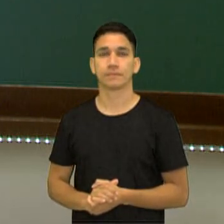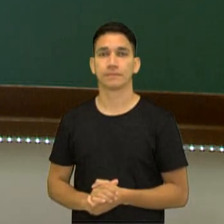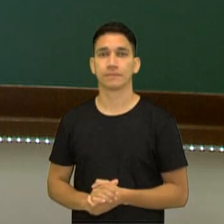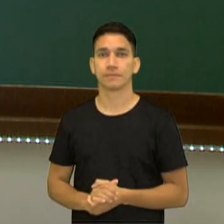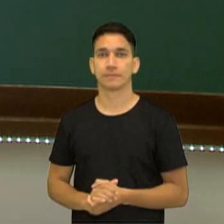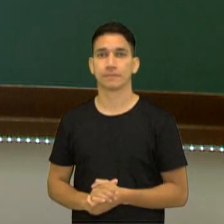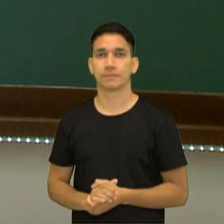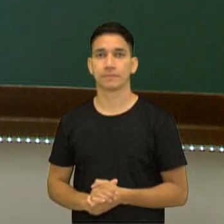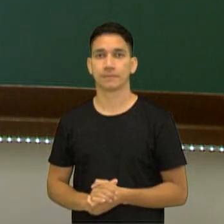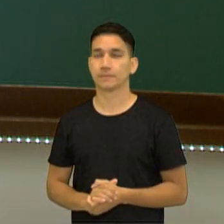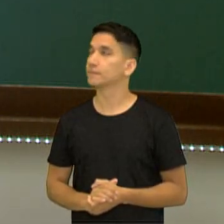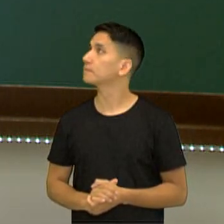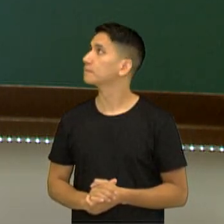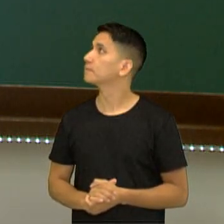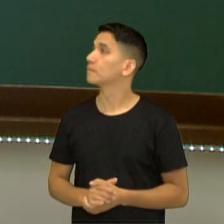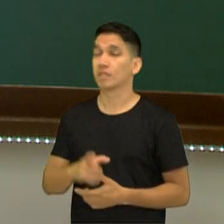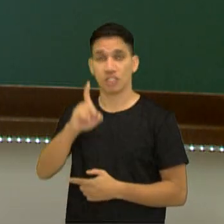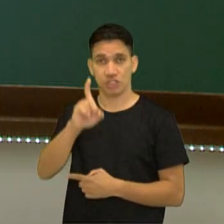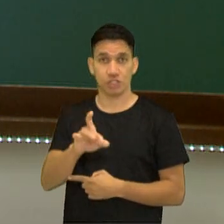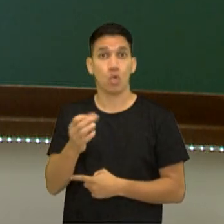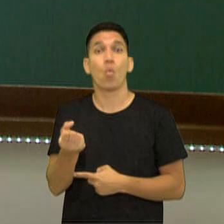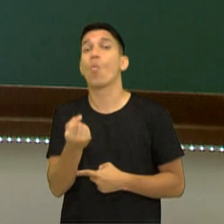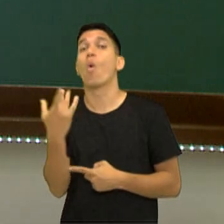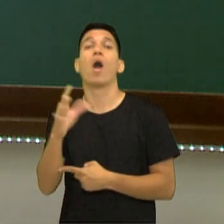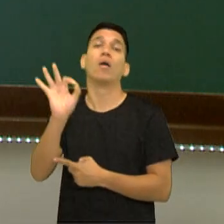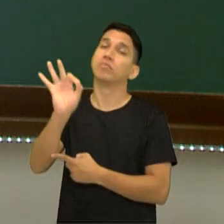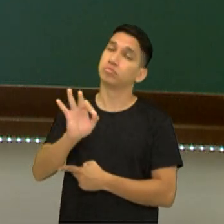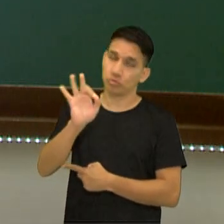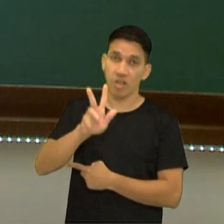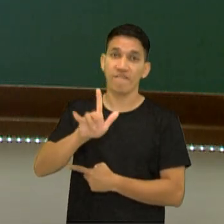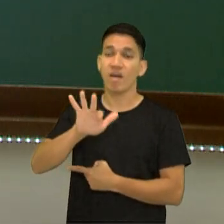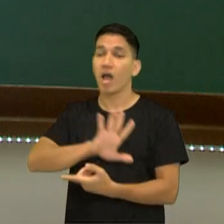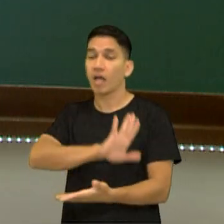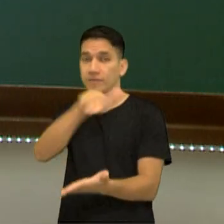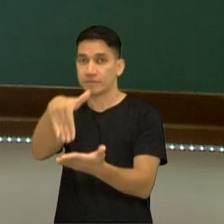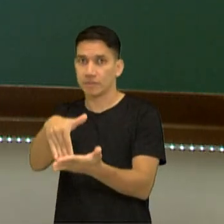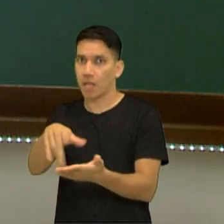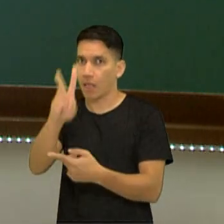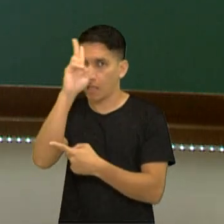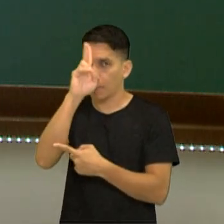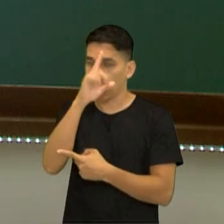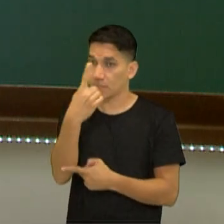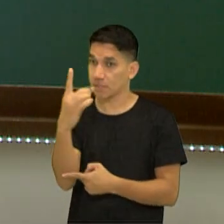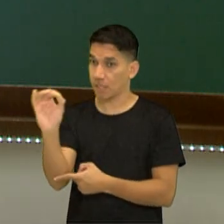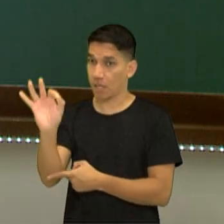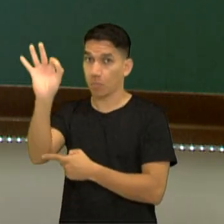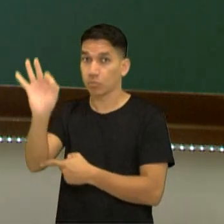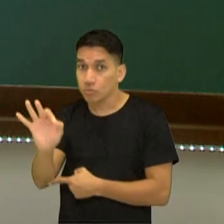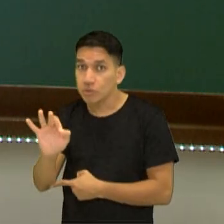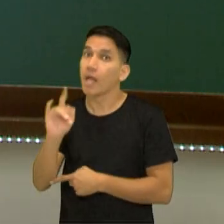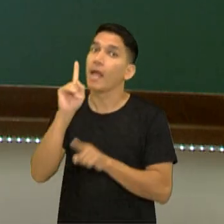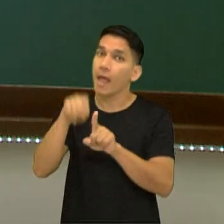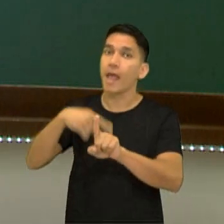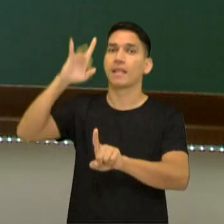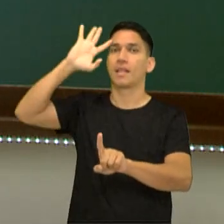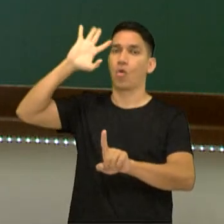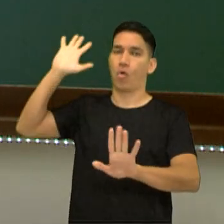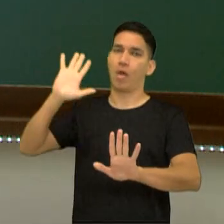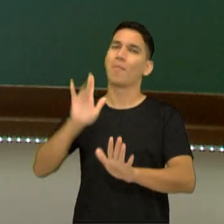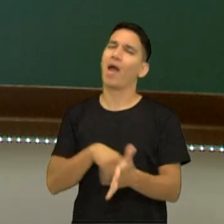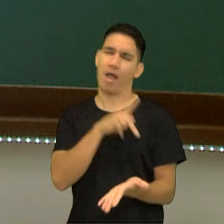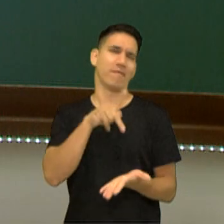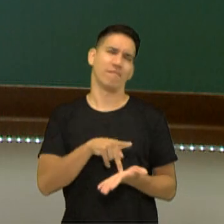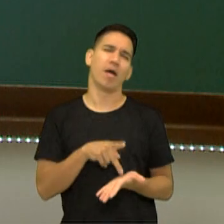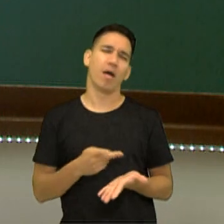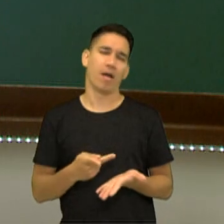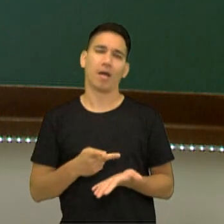reagente, quantos por cento de pureza vai representar. Lembrando sempre que 100% de pureza, considera teoria, na realidade a gente